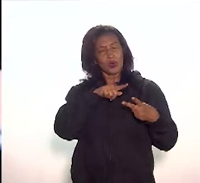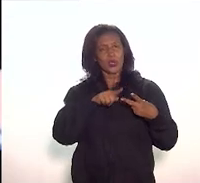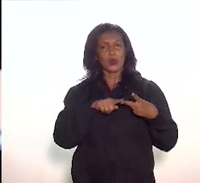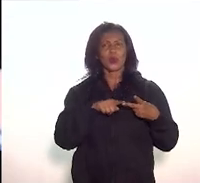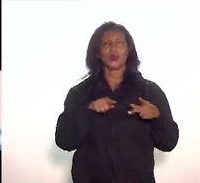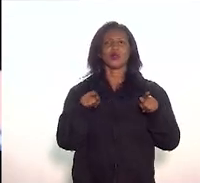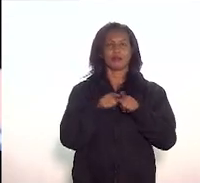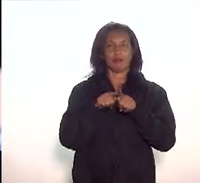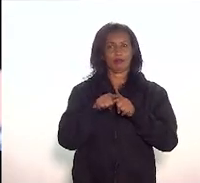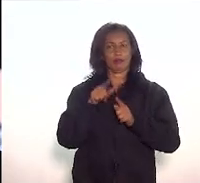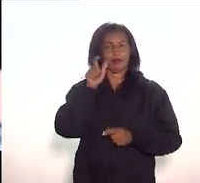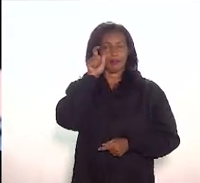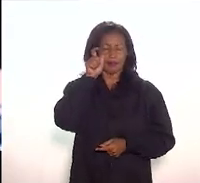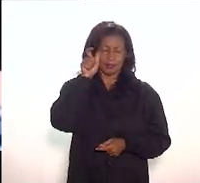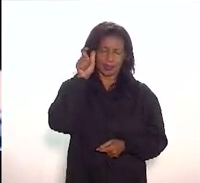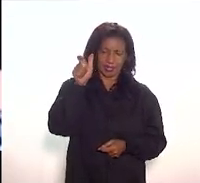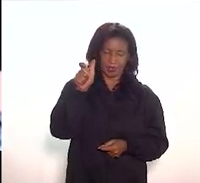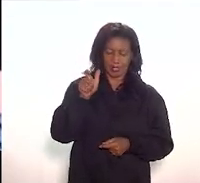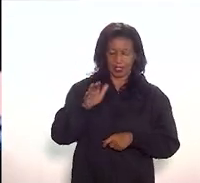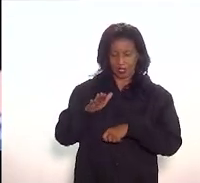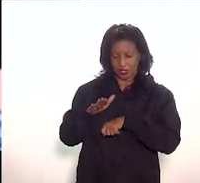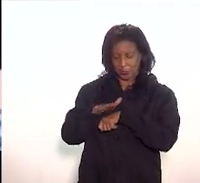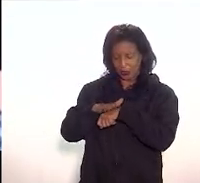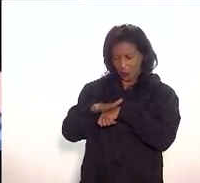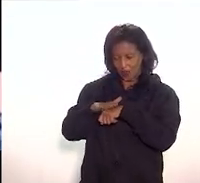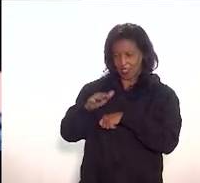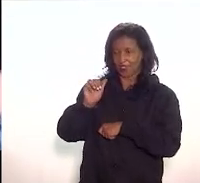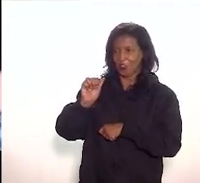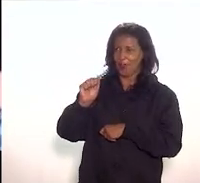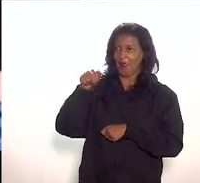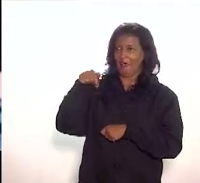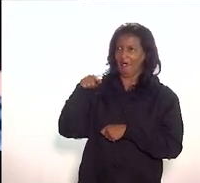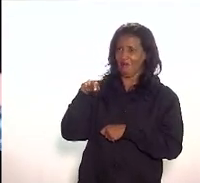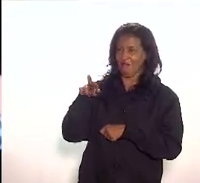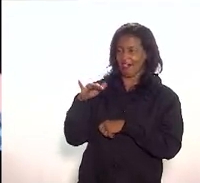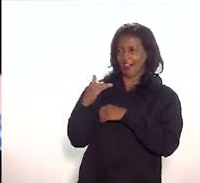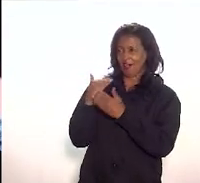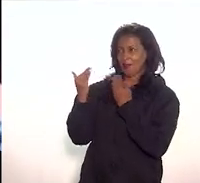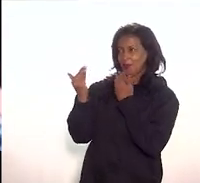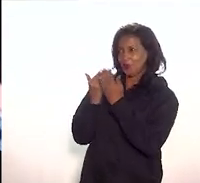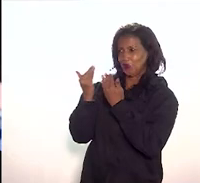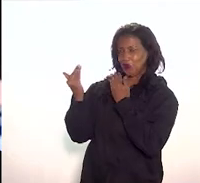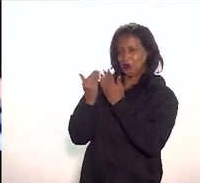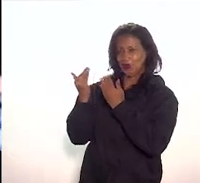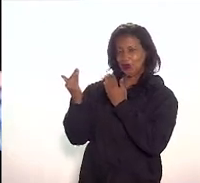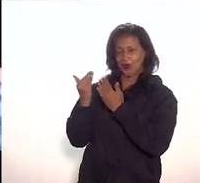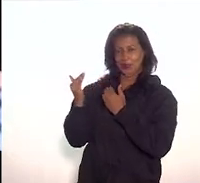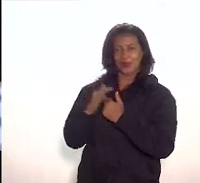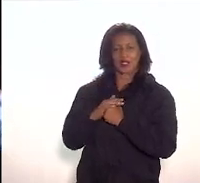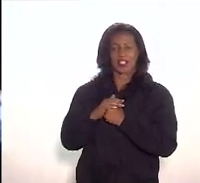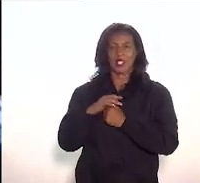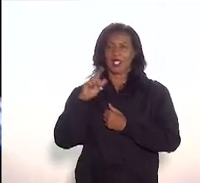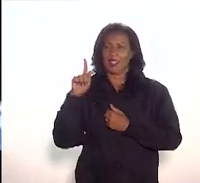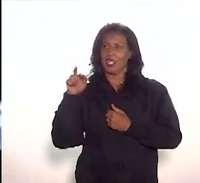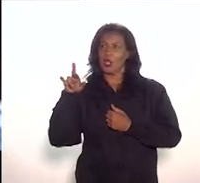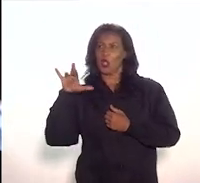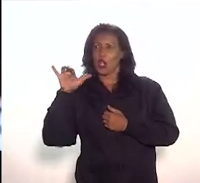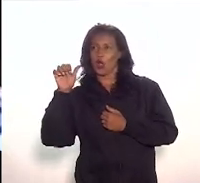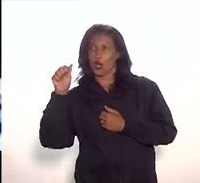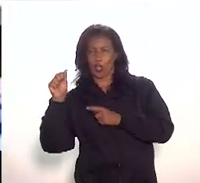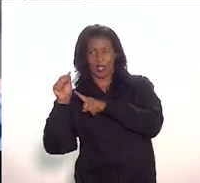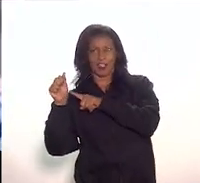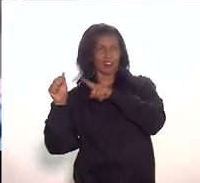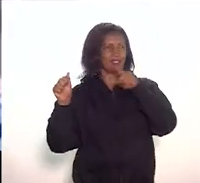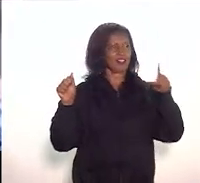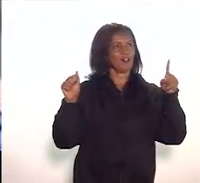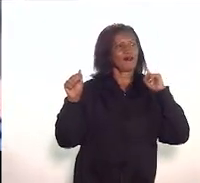que eu converso muito com o André, isso já virou, de certa forma, um charme da região entre a Glória e o Flamengo, é